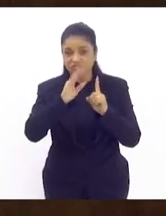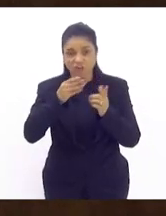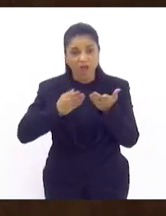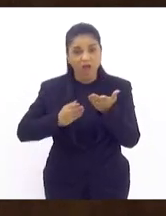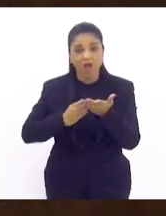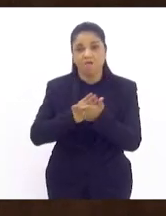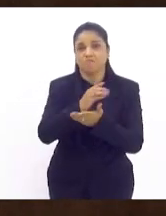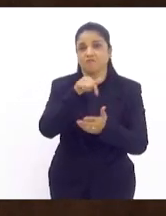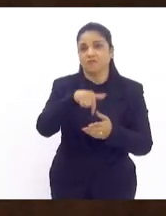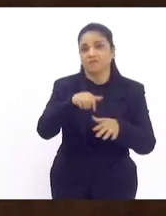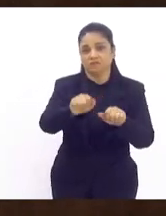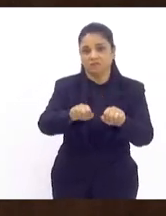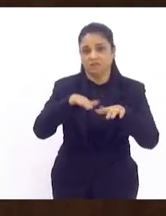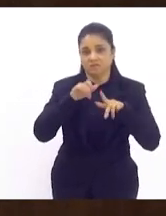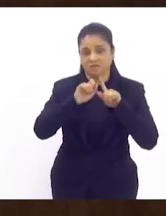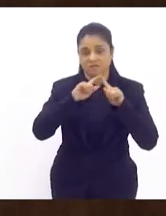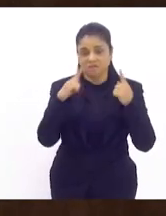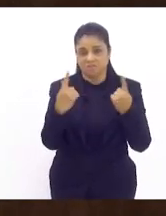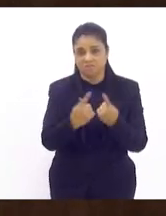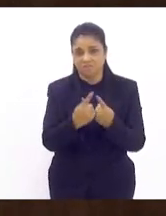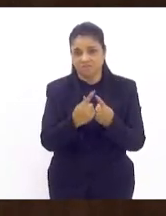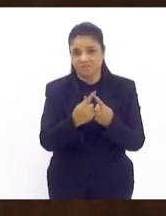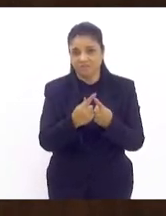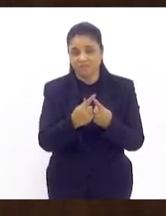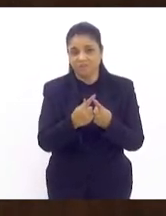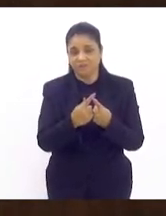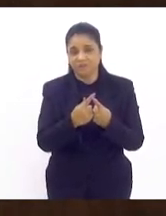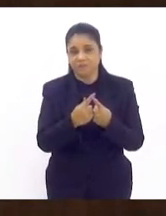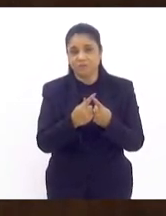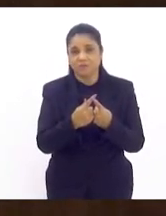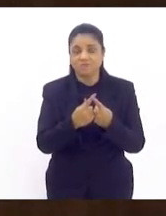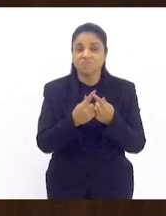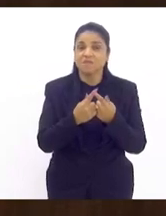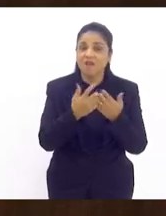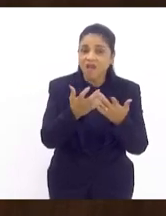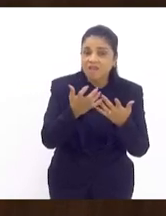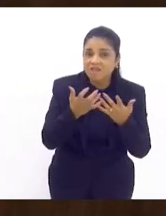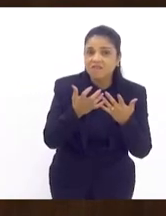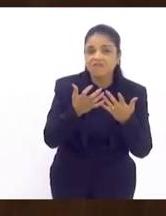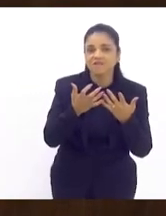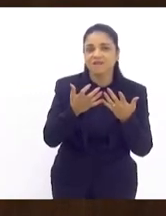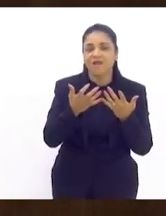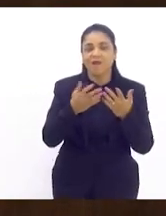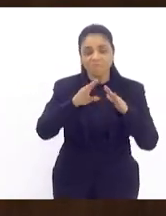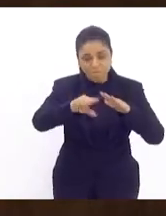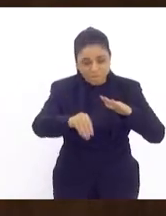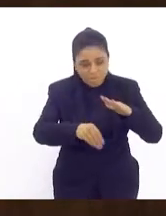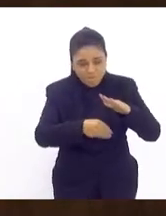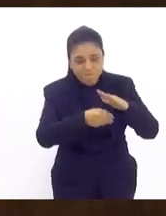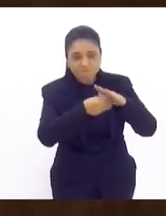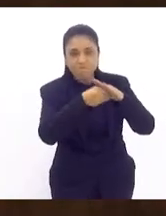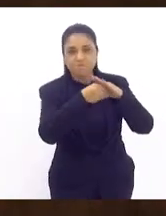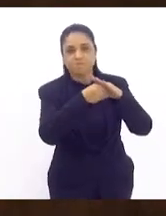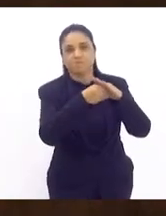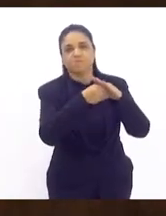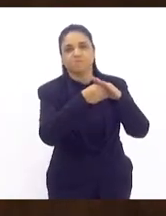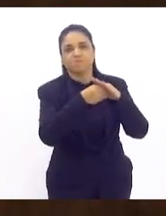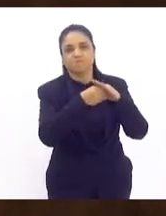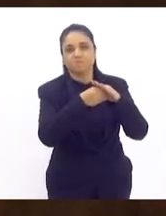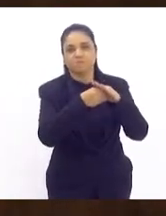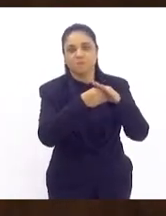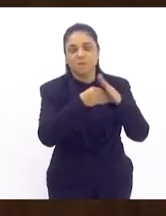legislativa por isso que nós queríamos aperfeiçoar ainda mais essa